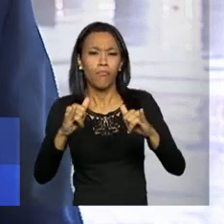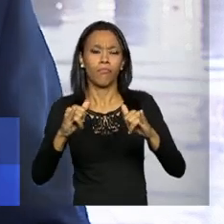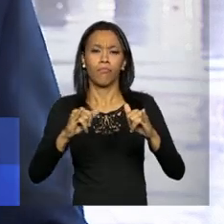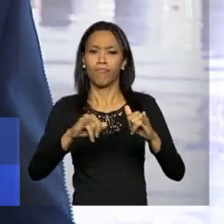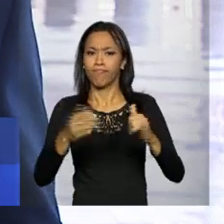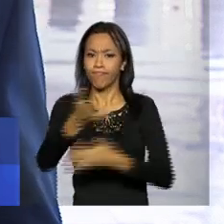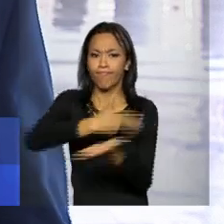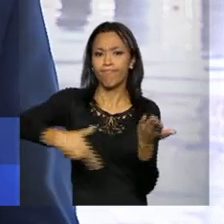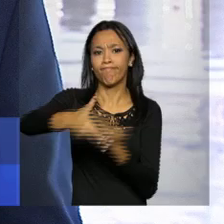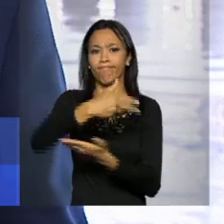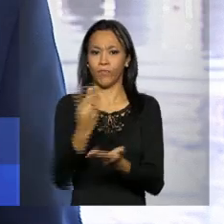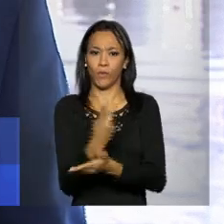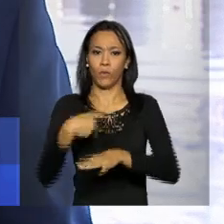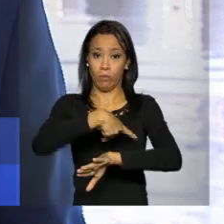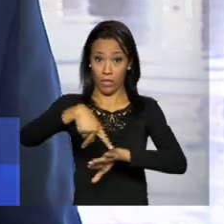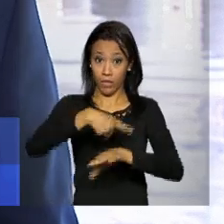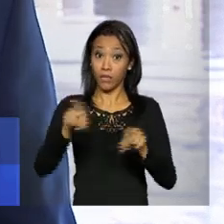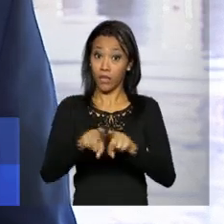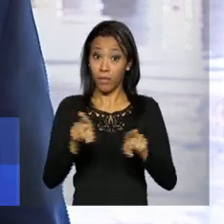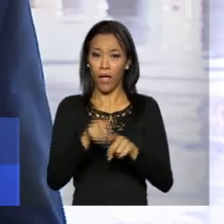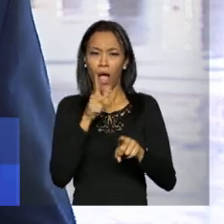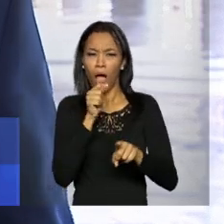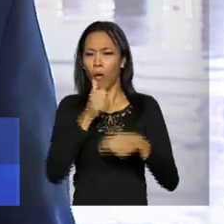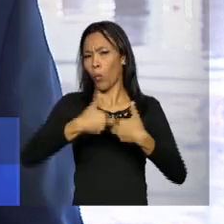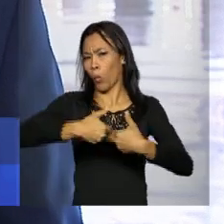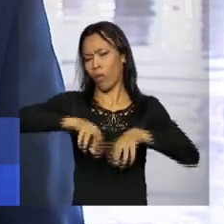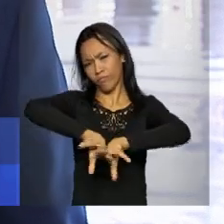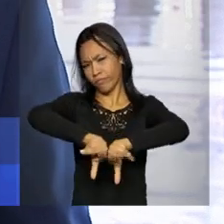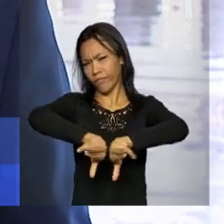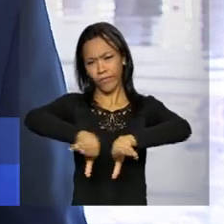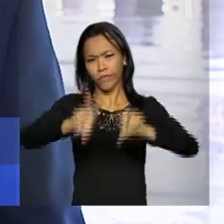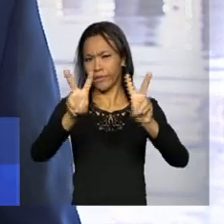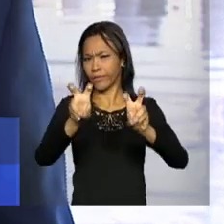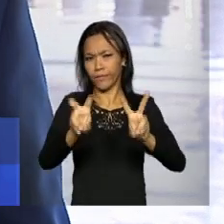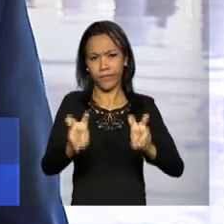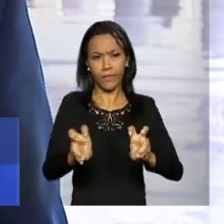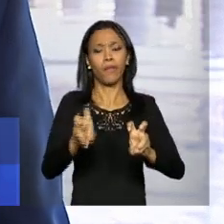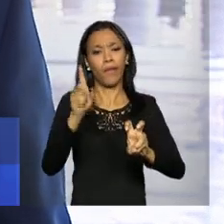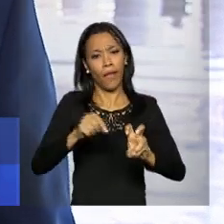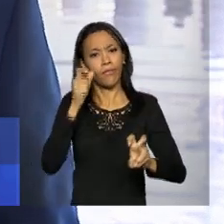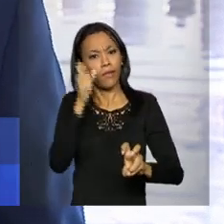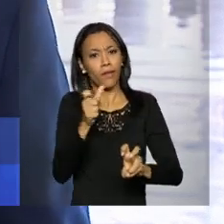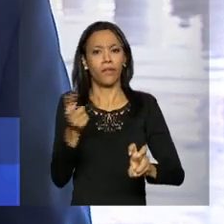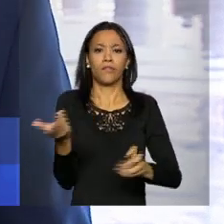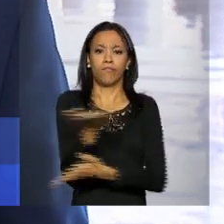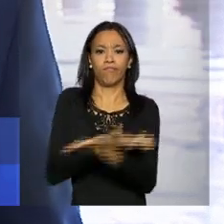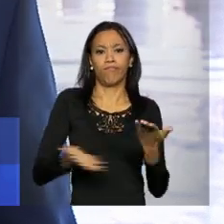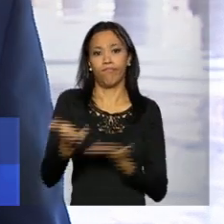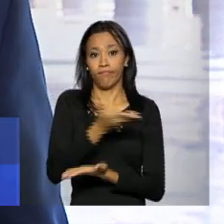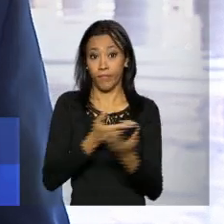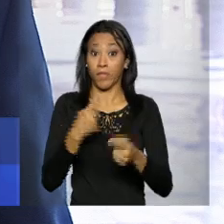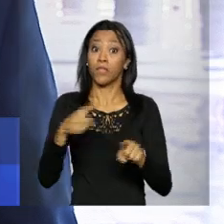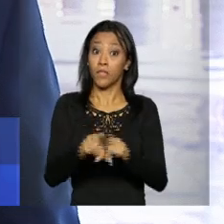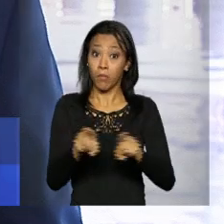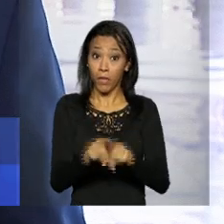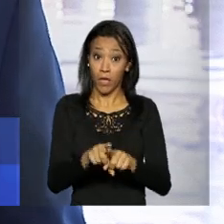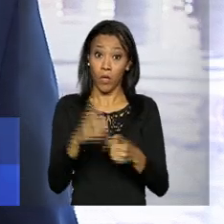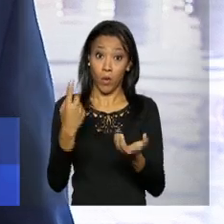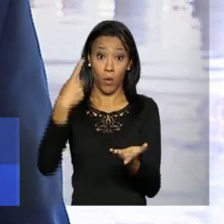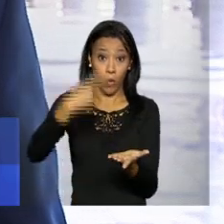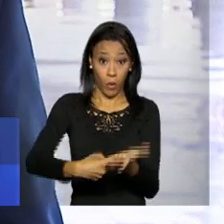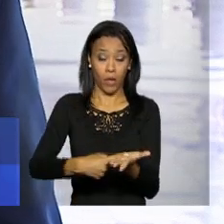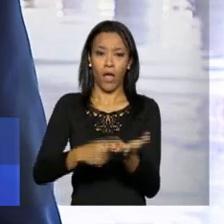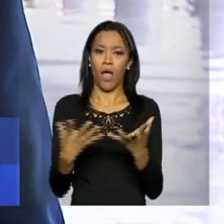dois países, a questão dos recursos hídricos e outros assuntos de interesse regional, como o processo de adesão da Bolívia